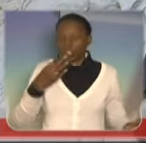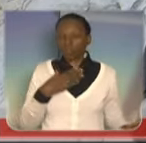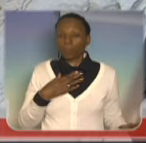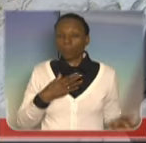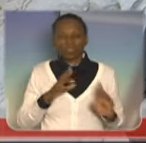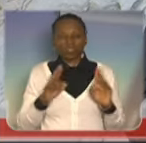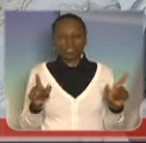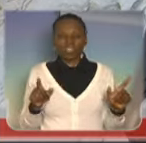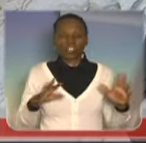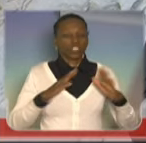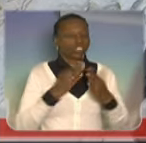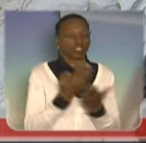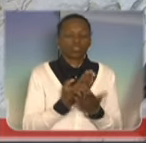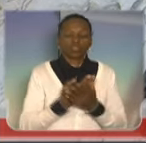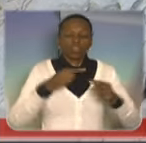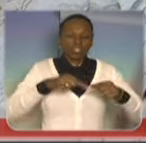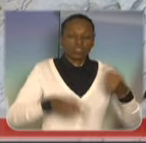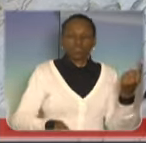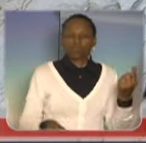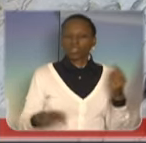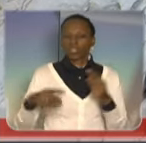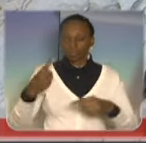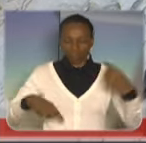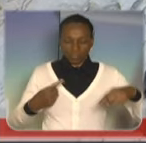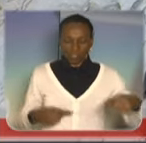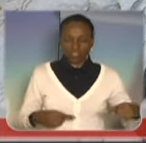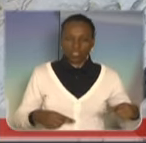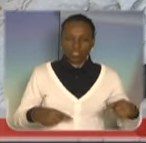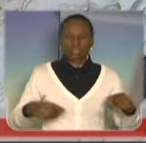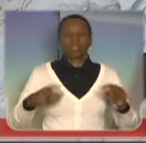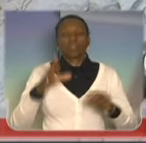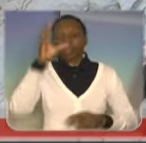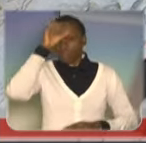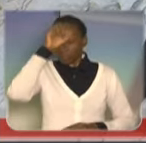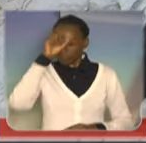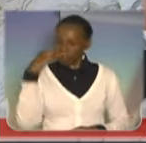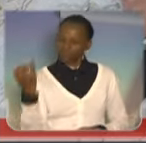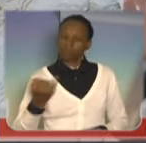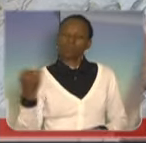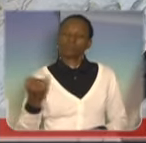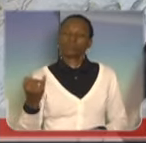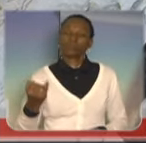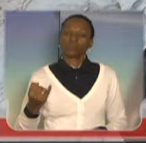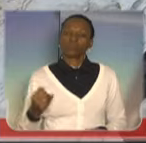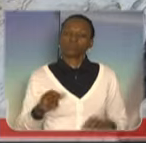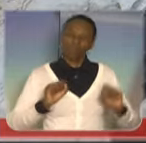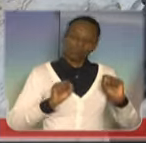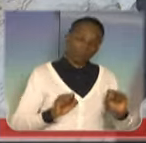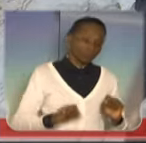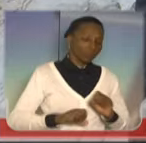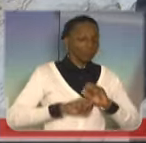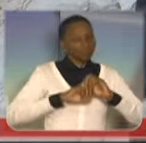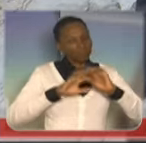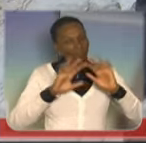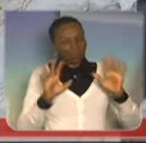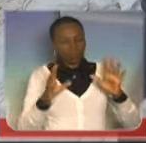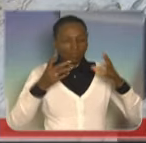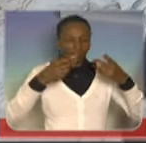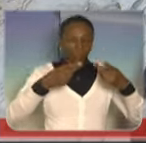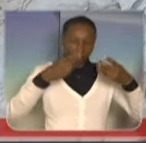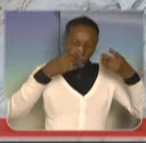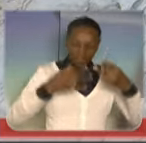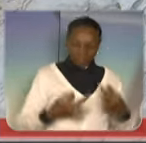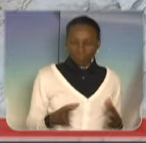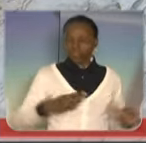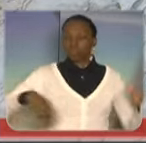Escola não é lugar de discutir política, é lugar de aprender. Nós podemos até dar uma leve noção de tudo que se fala em política no Brasil. Só para concluir, senhor presidente, faz